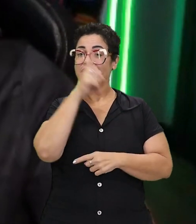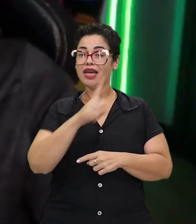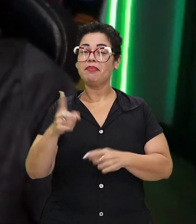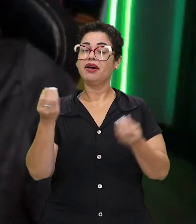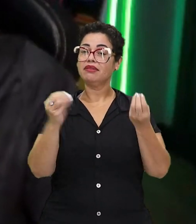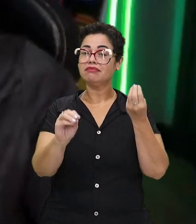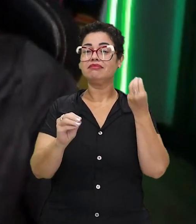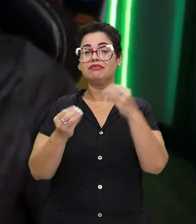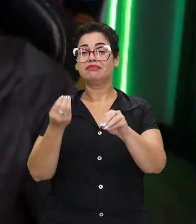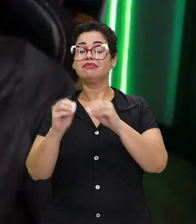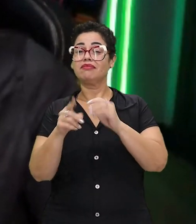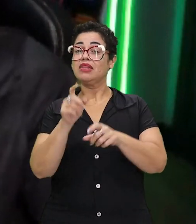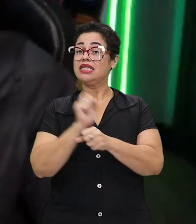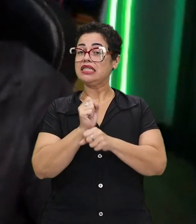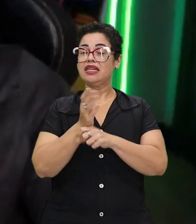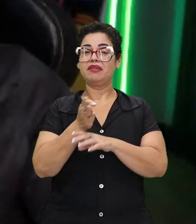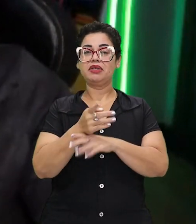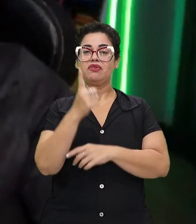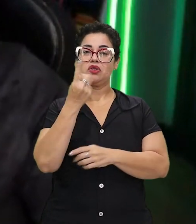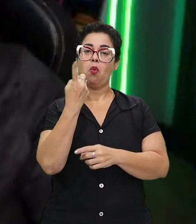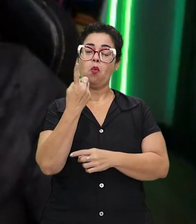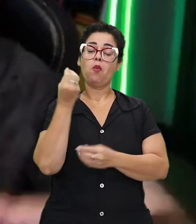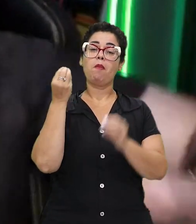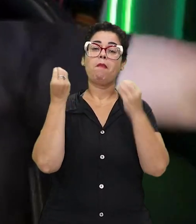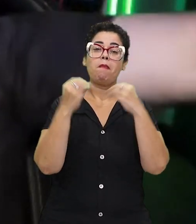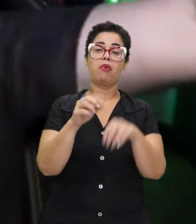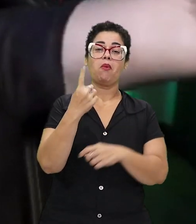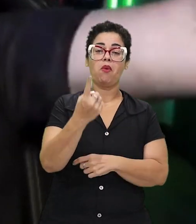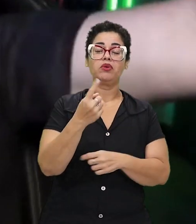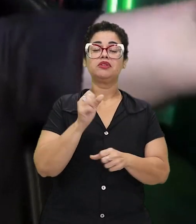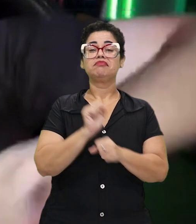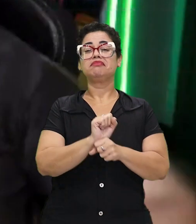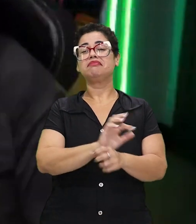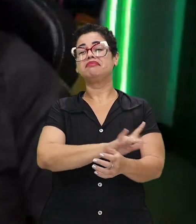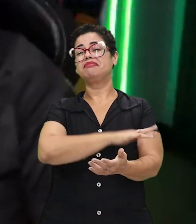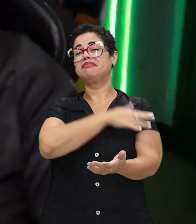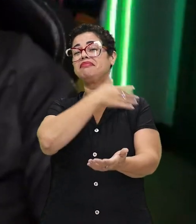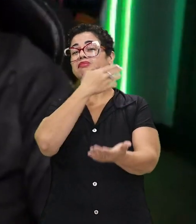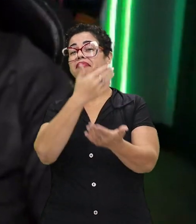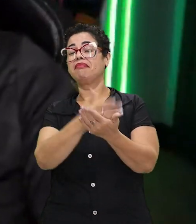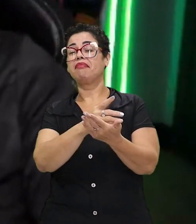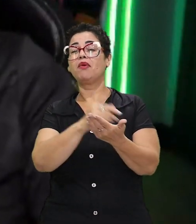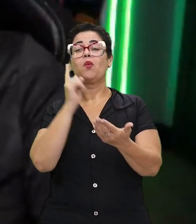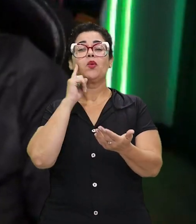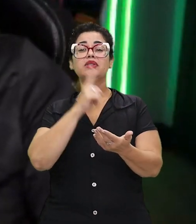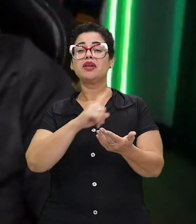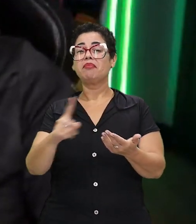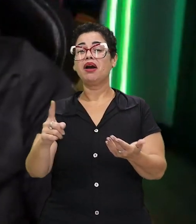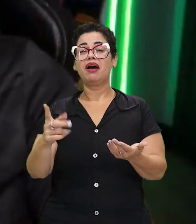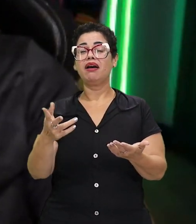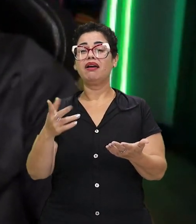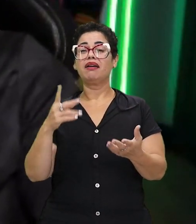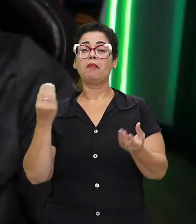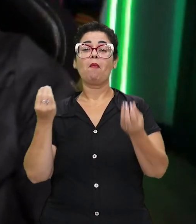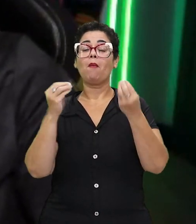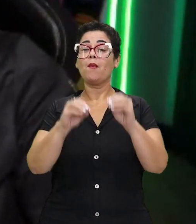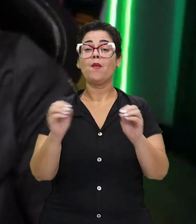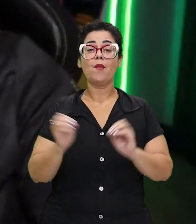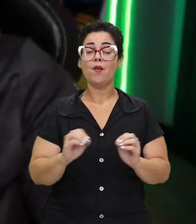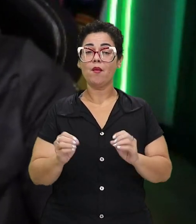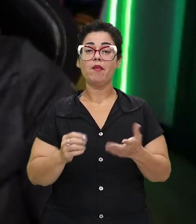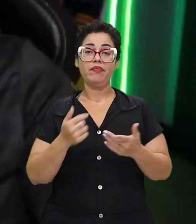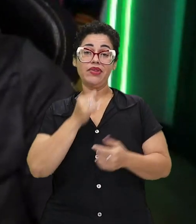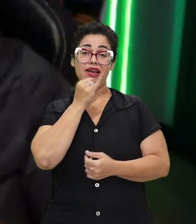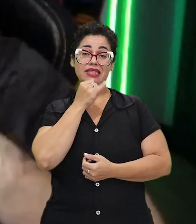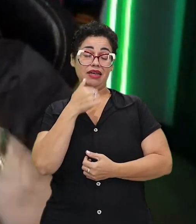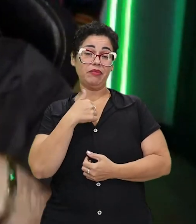eu acho que a chave é essa, você está sempre ali. Porque se você grava um vídeo hoje, você passa uma semana, pode até ser que